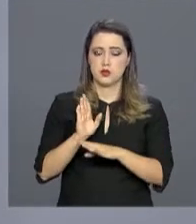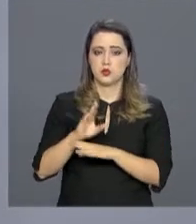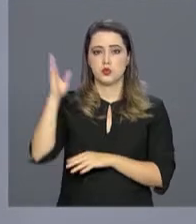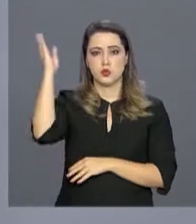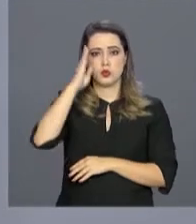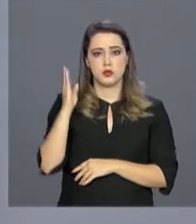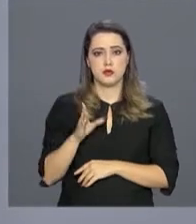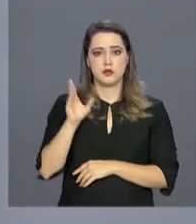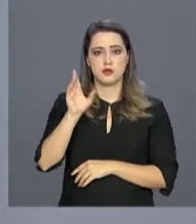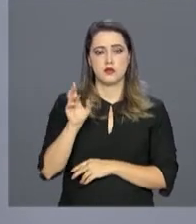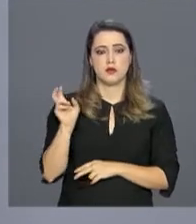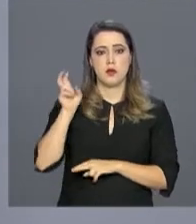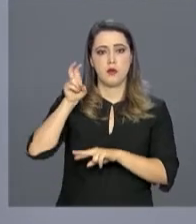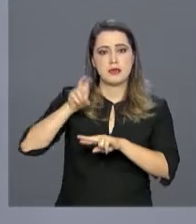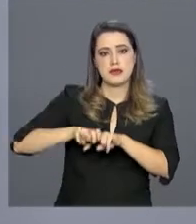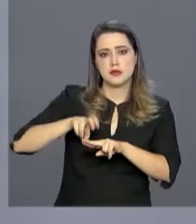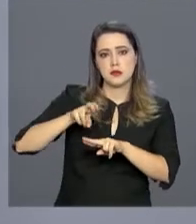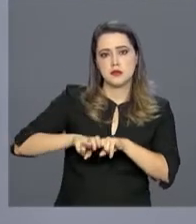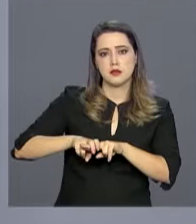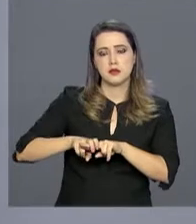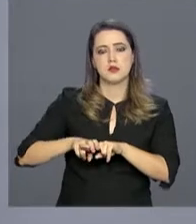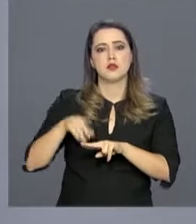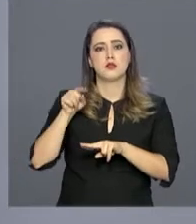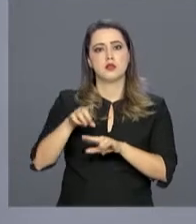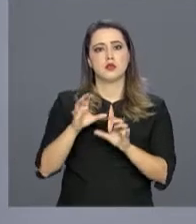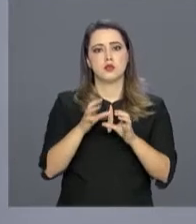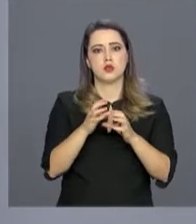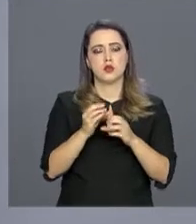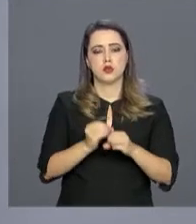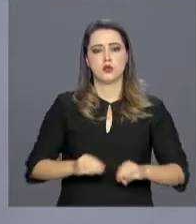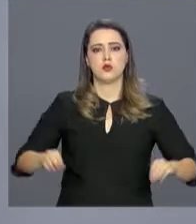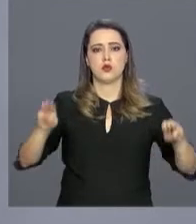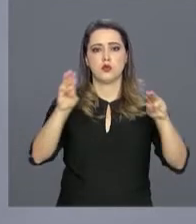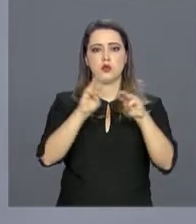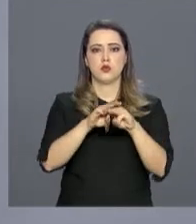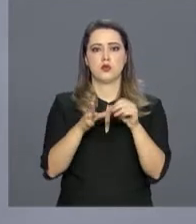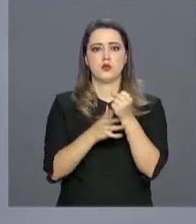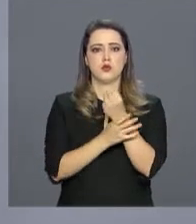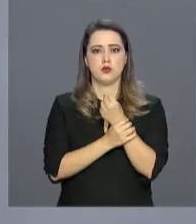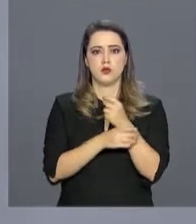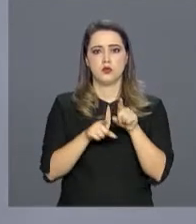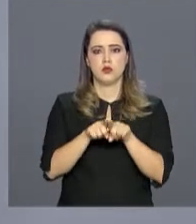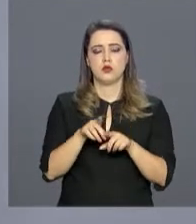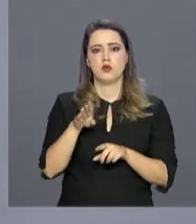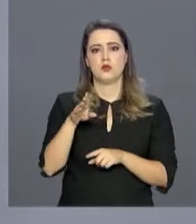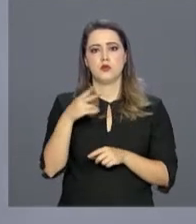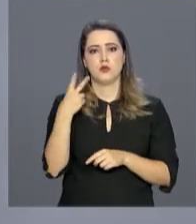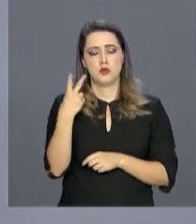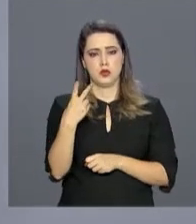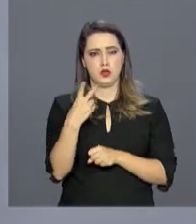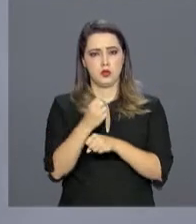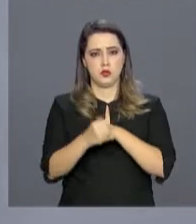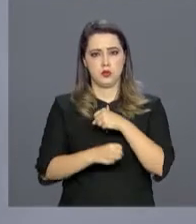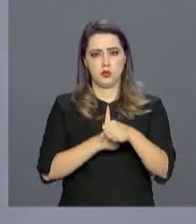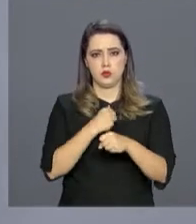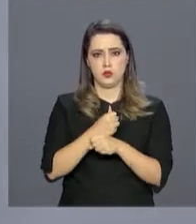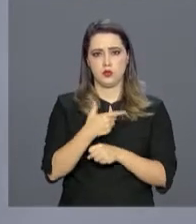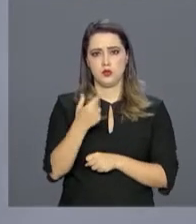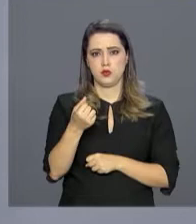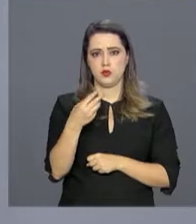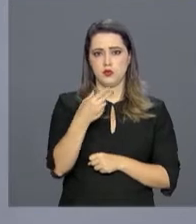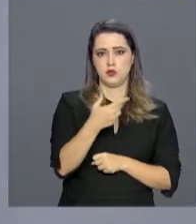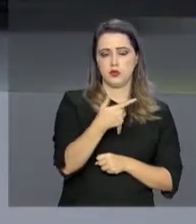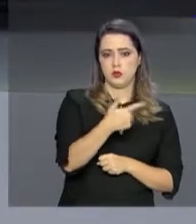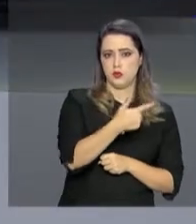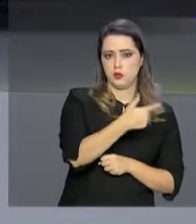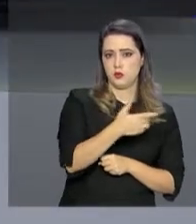à candidatura do Brasil à cadeira não permanente no Conselho de Segurança das Nações Unidas para o Bienio 2022-2023.